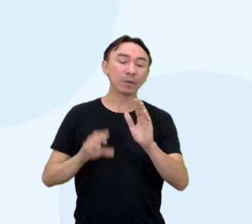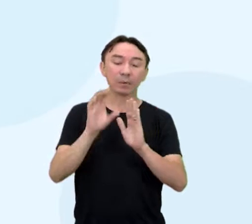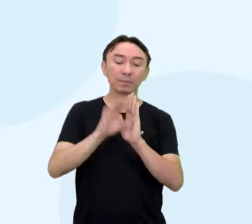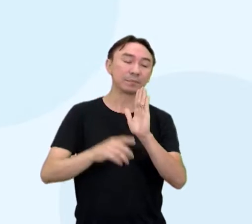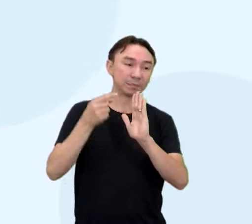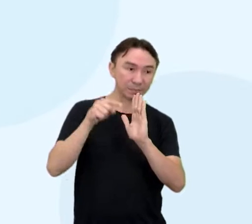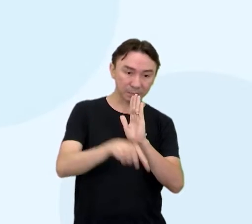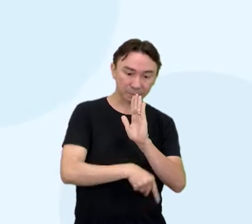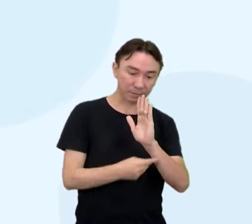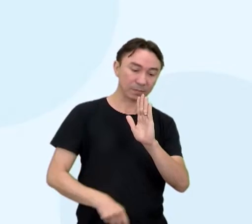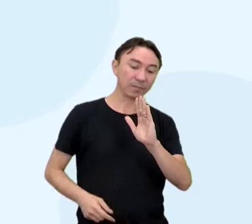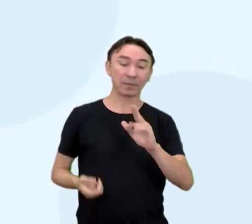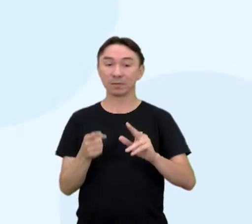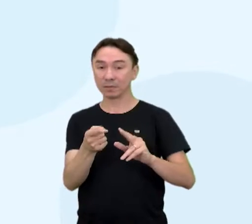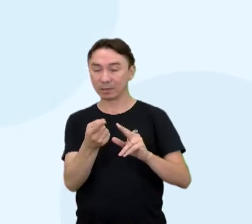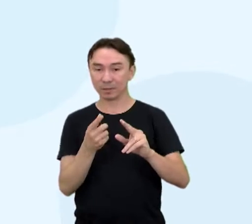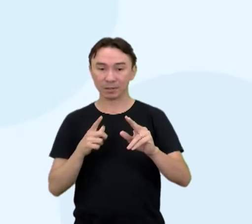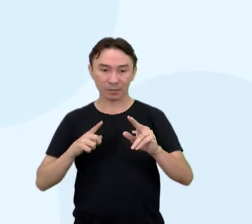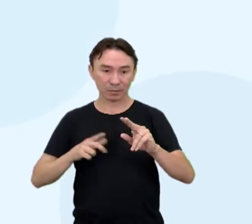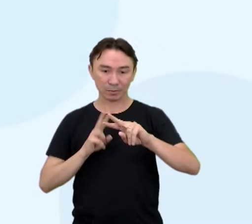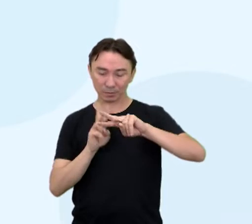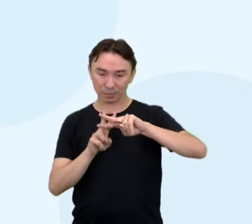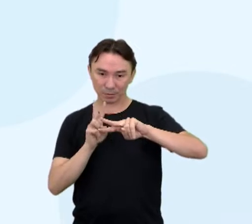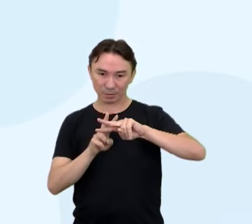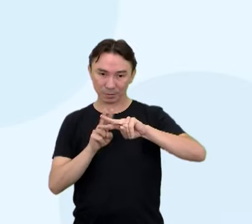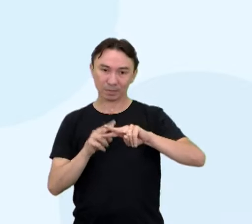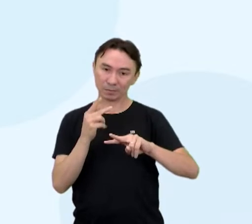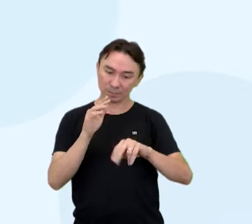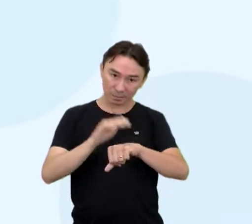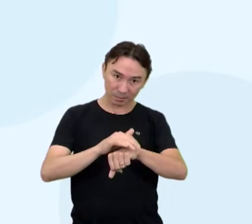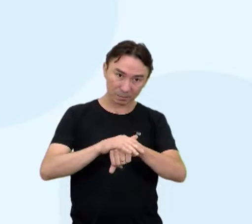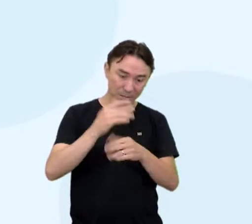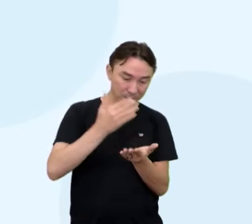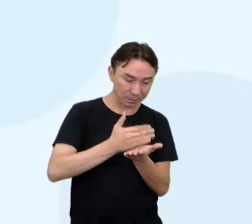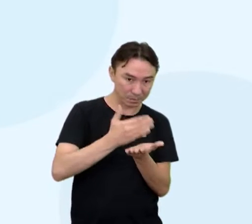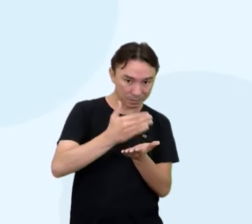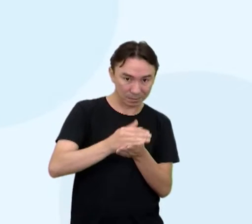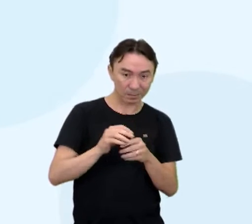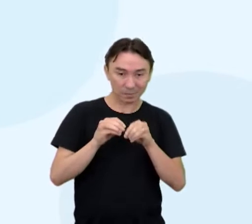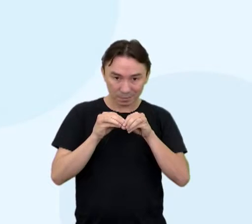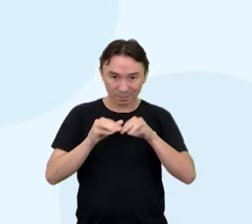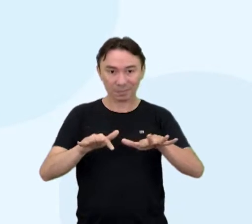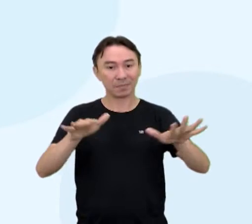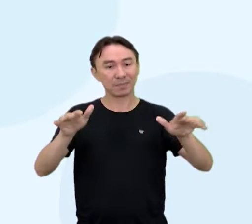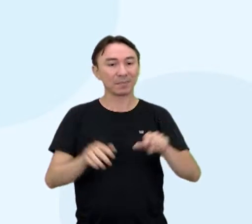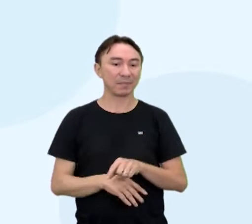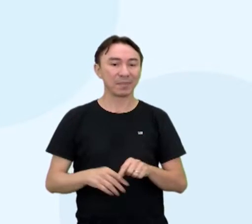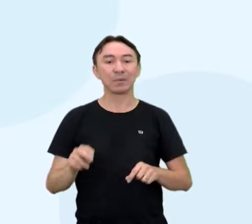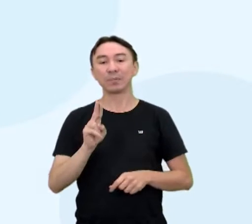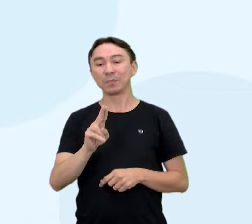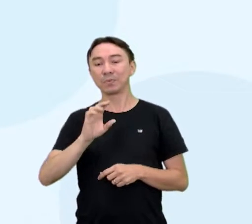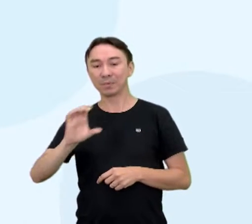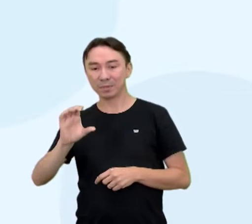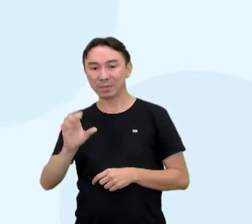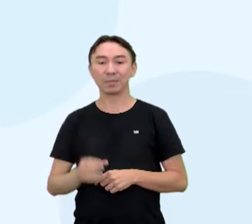curricular é a número 1, números também importam. Componentes curricular é o número 3.